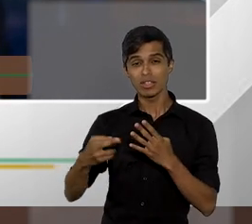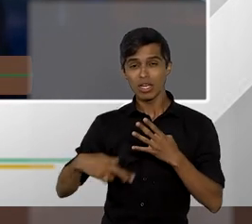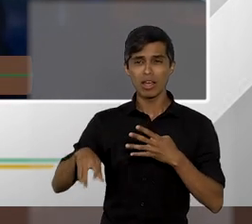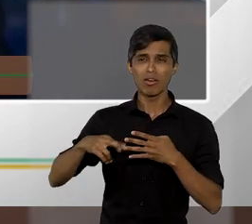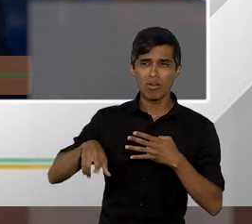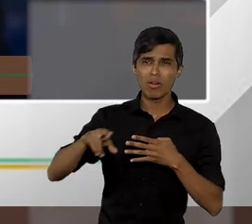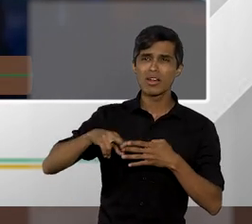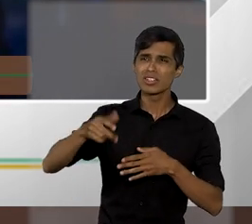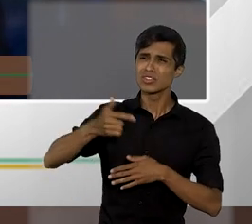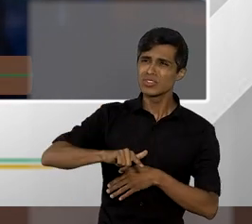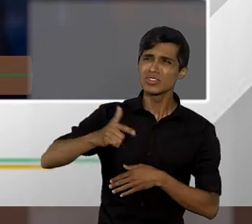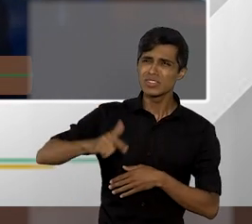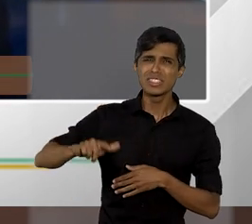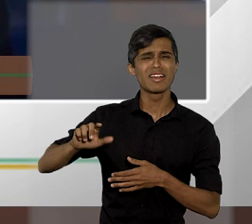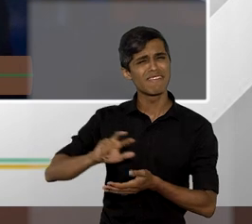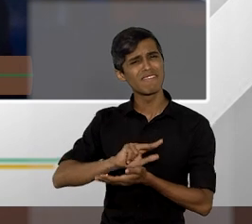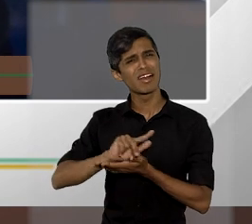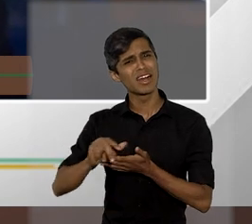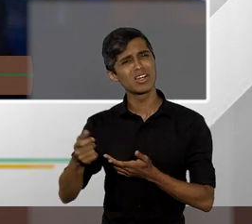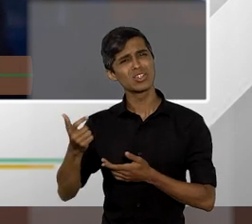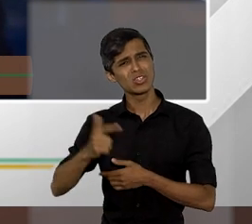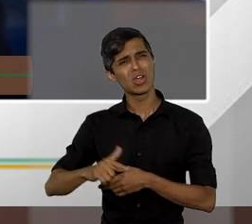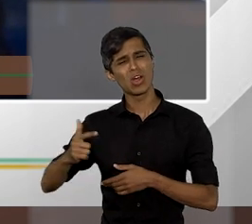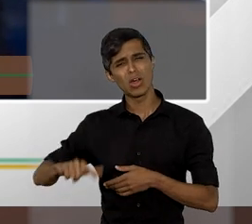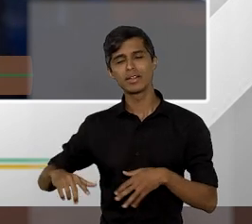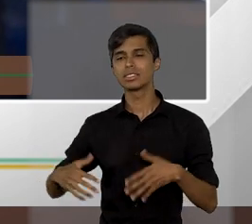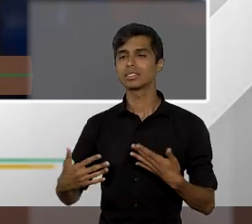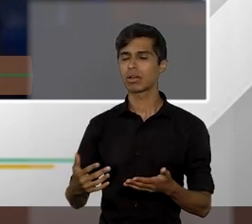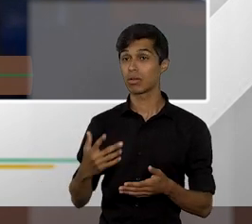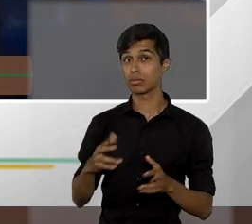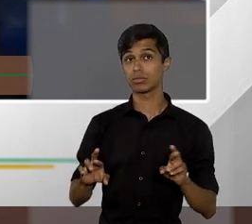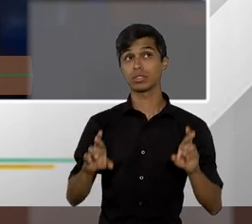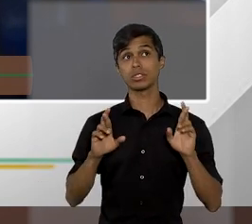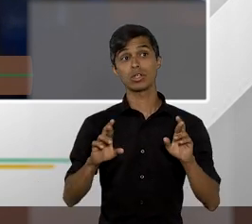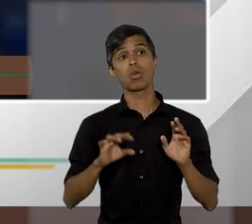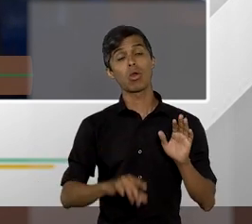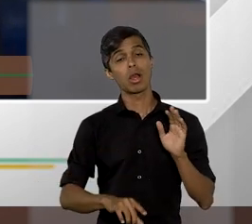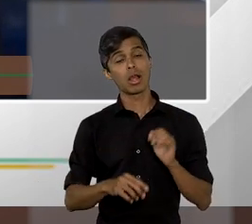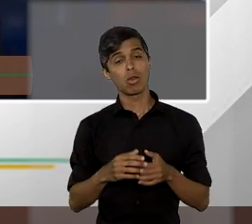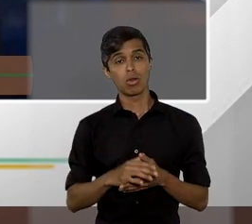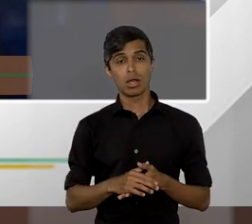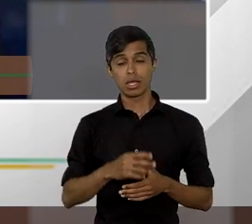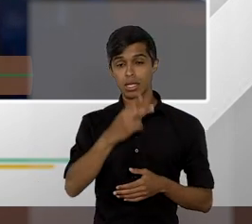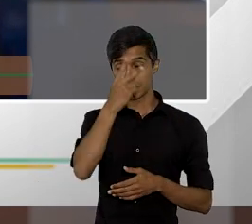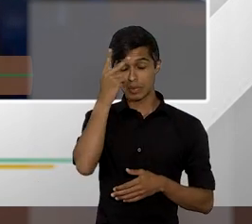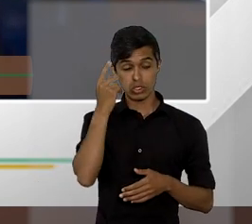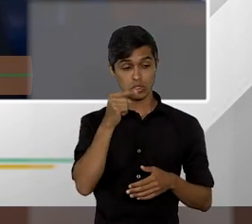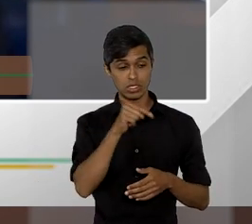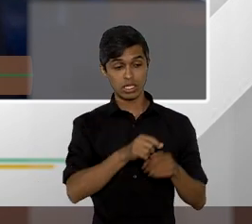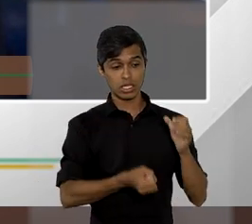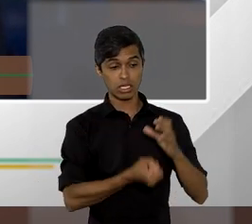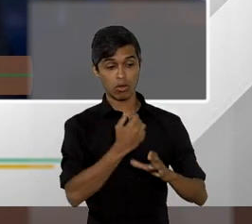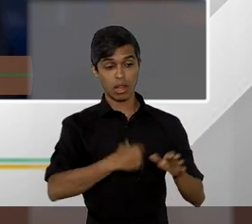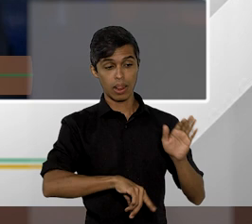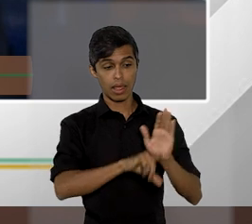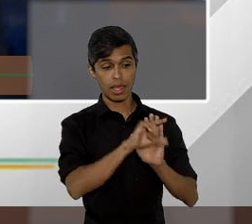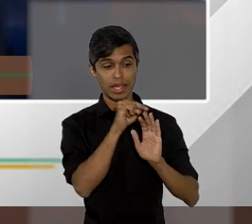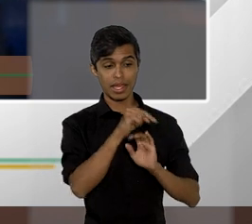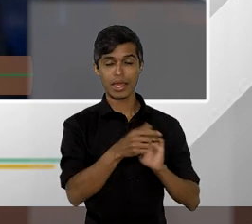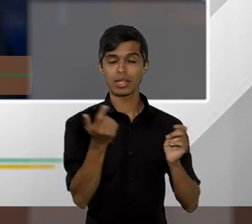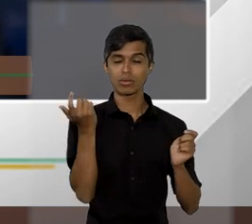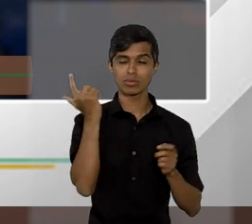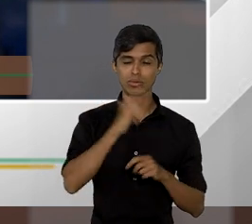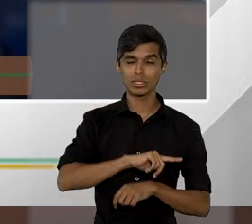incidentes de novas discussões então tomara que o legislador consiga evitar exatamente isso suprindo essas eventuais